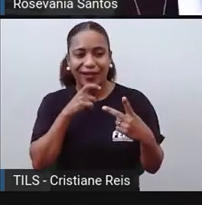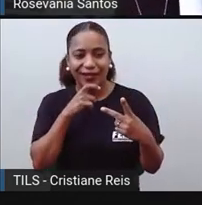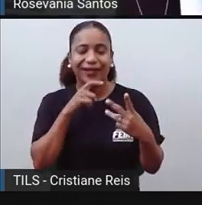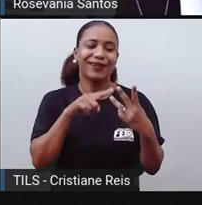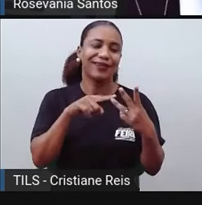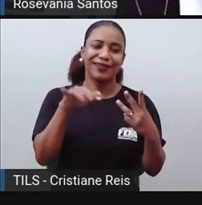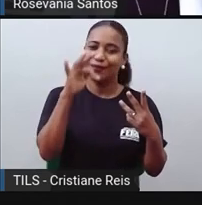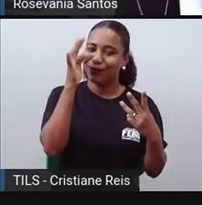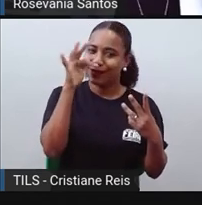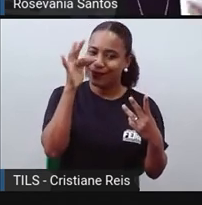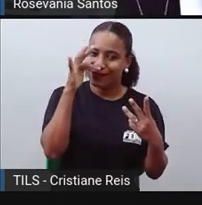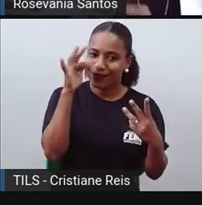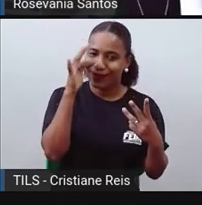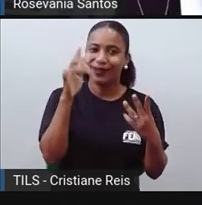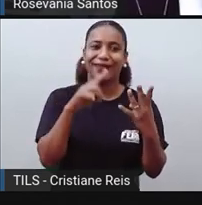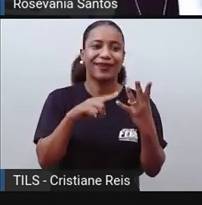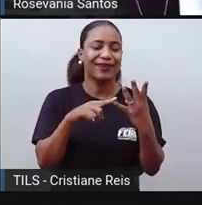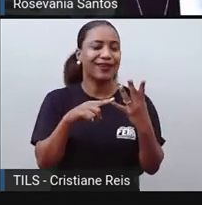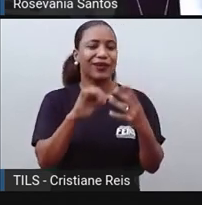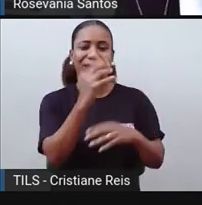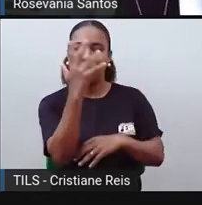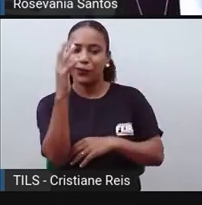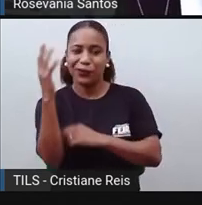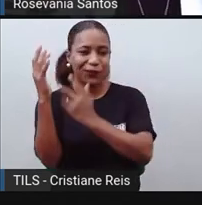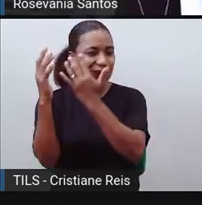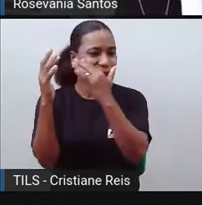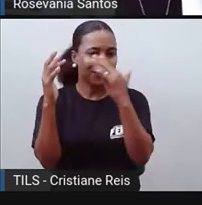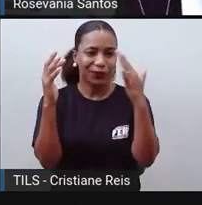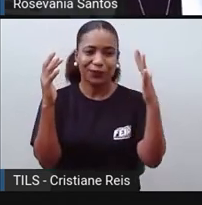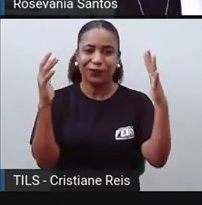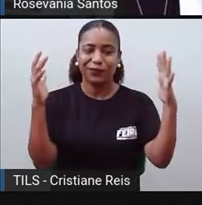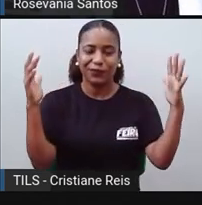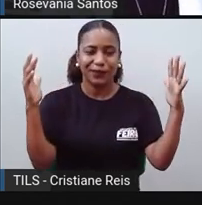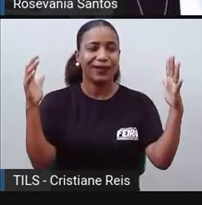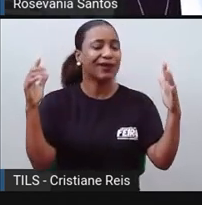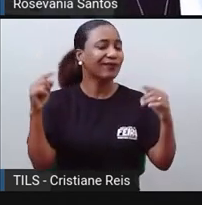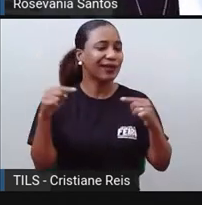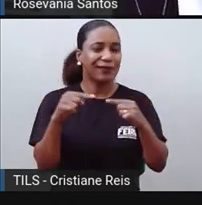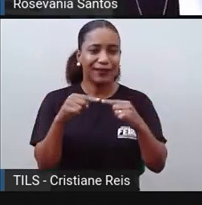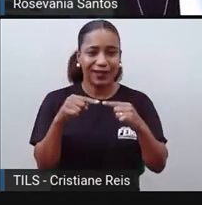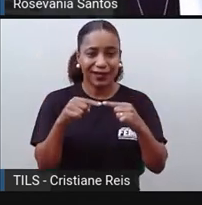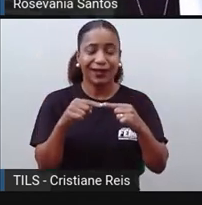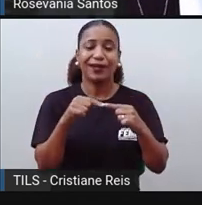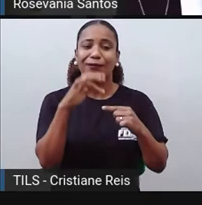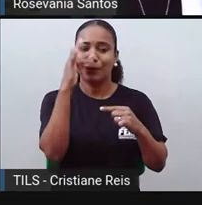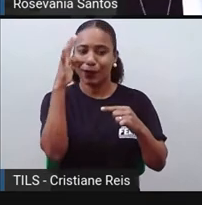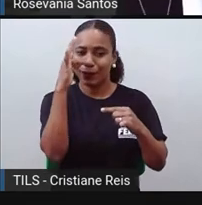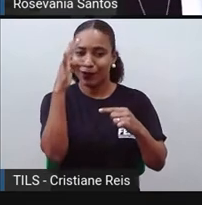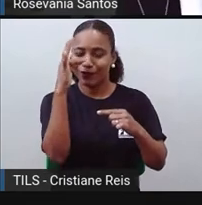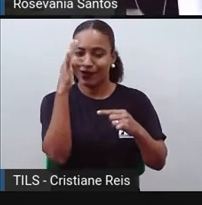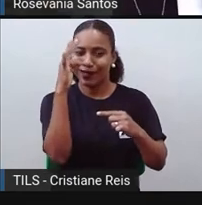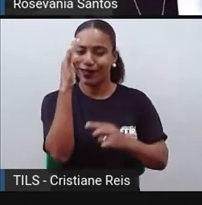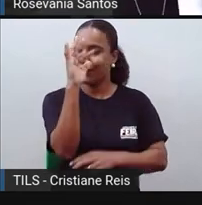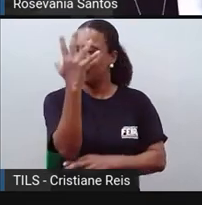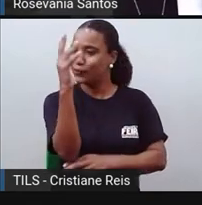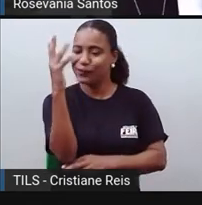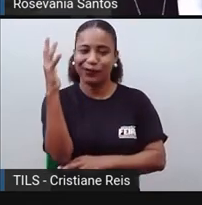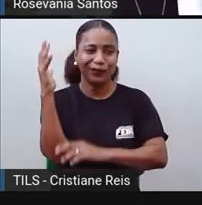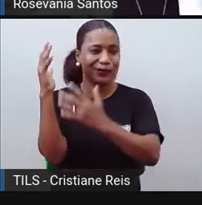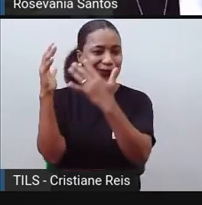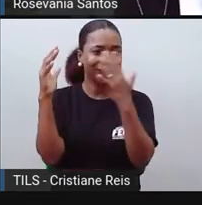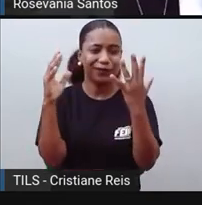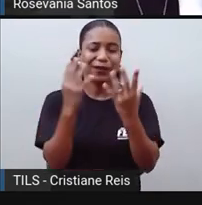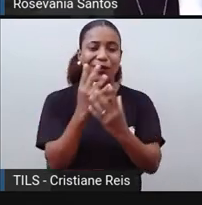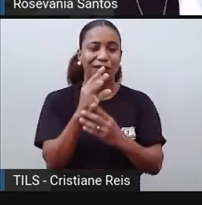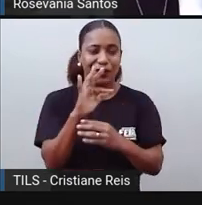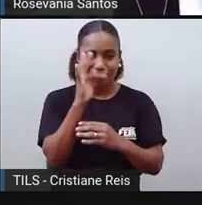características de inverno, com o frio, com a baixa temperatura e tal. e quando chegar no período da primavera, aí vai ter a estação das flores, então